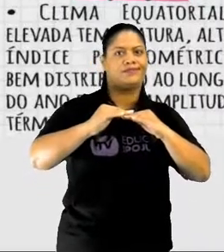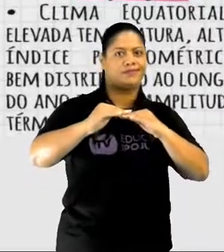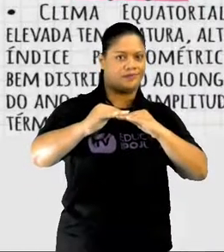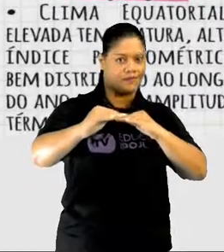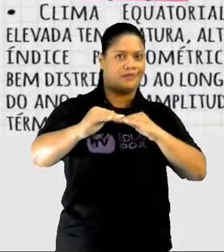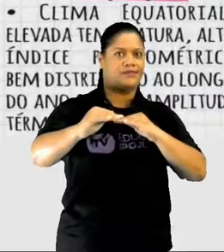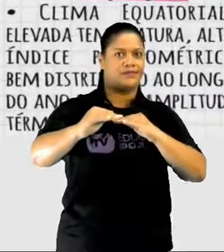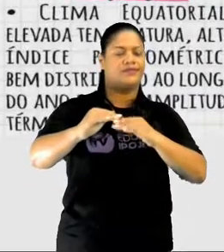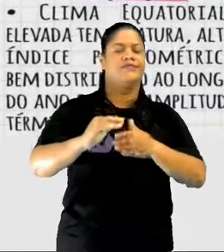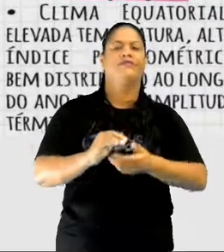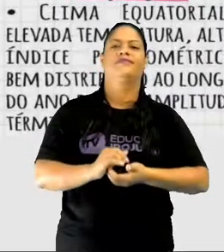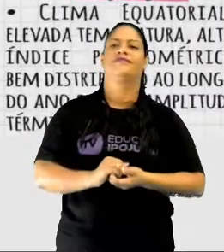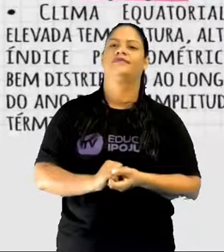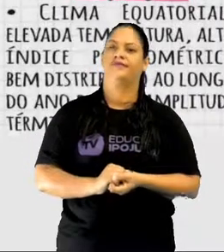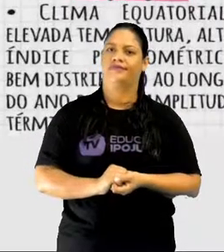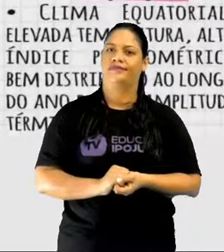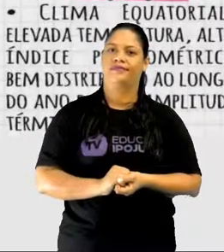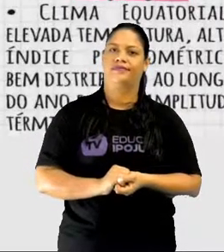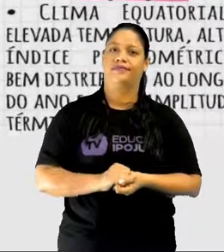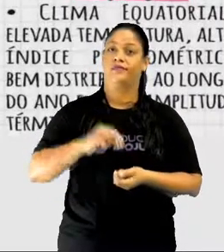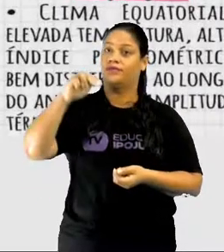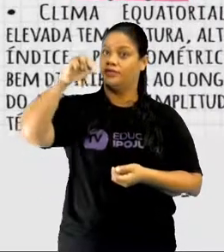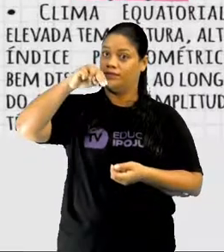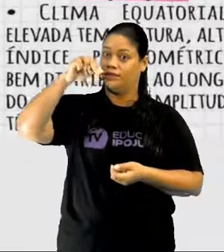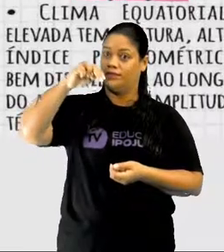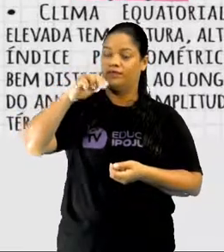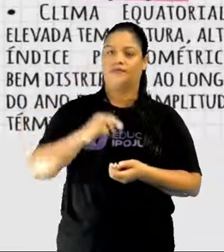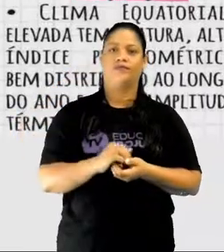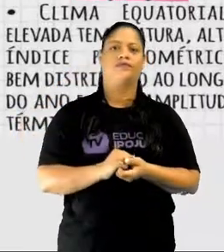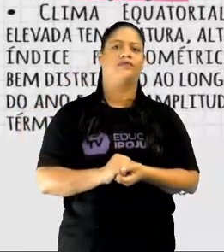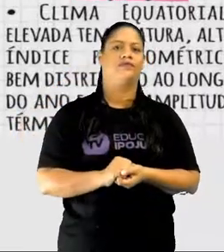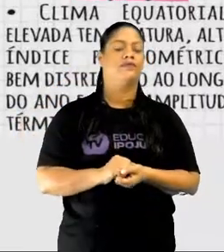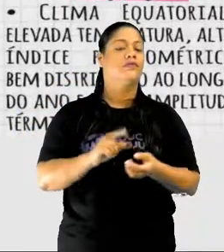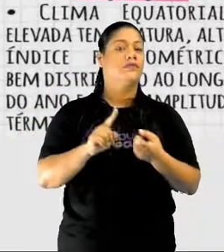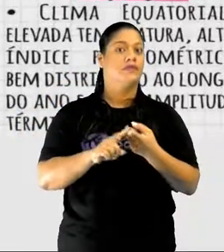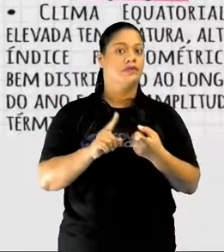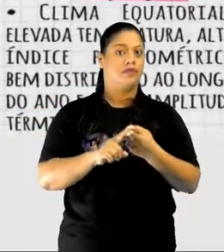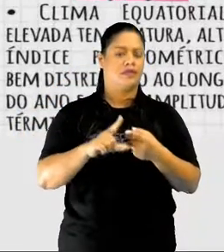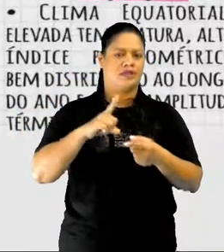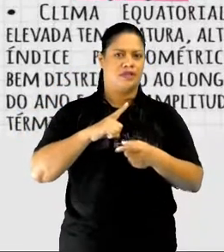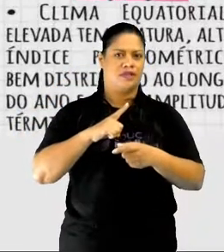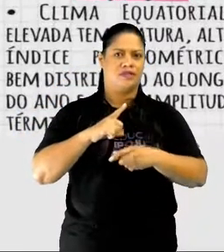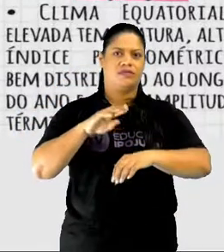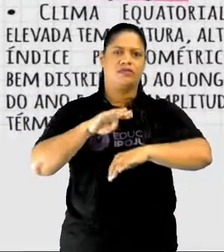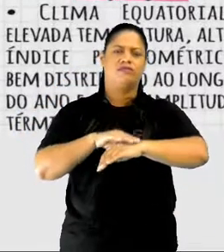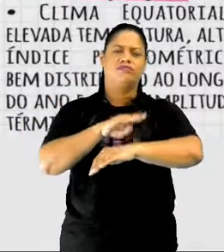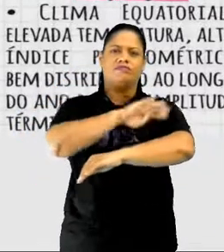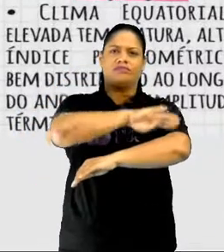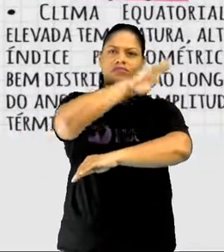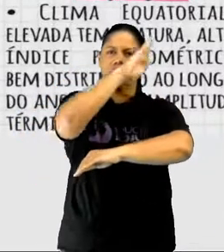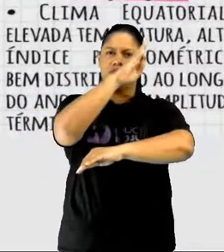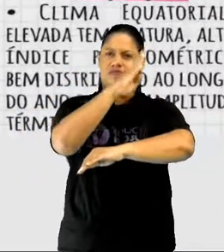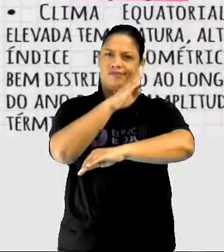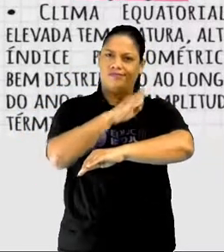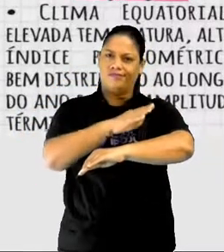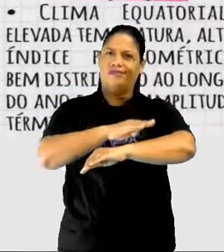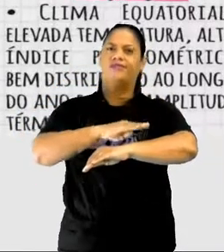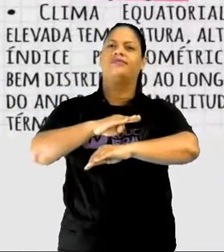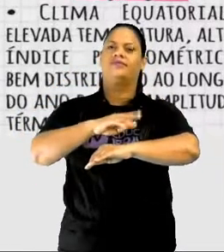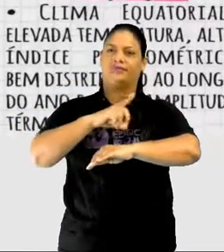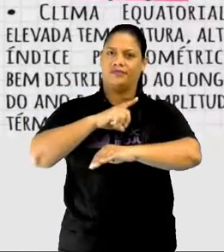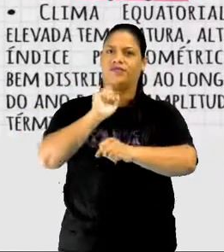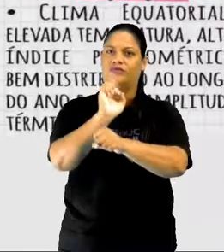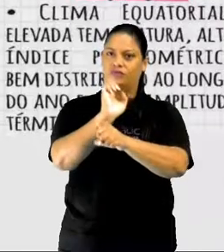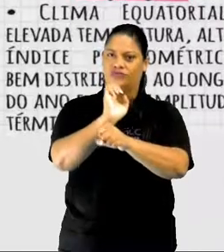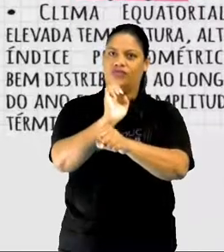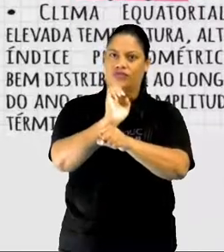sobre a região norte, com alguns planaltos no estado de Roraima, onde a gente tem